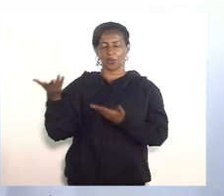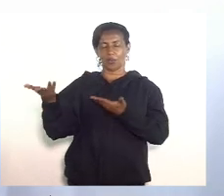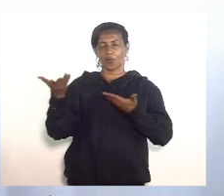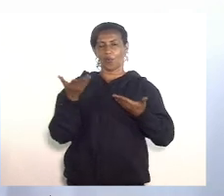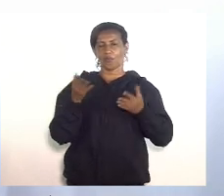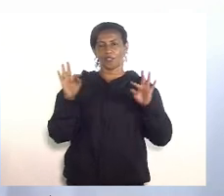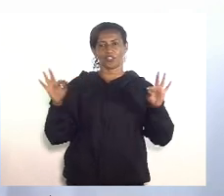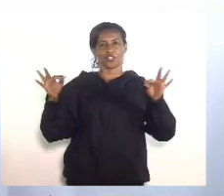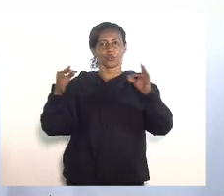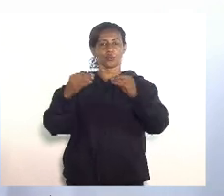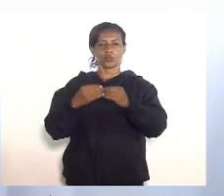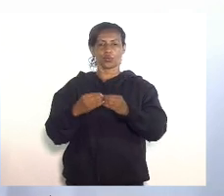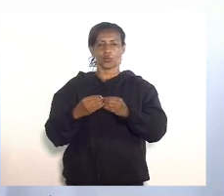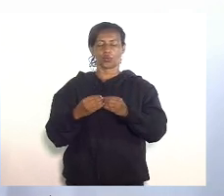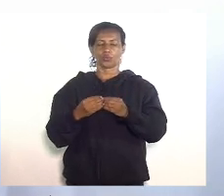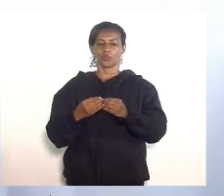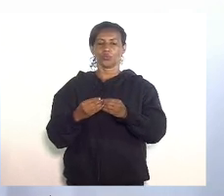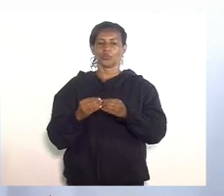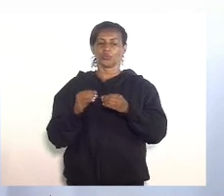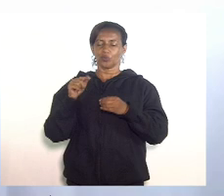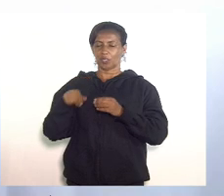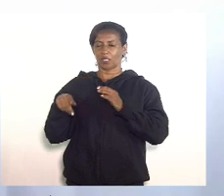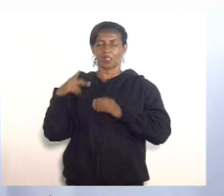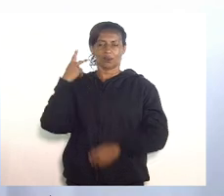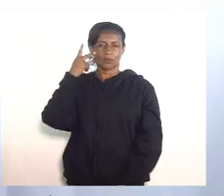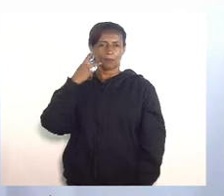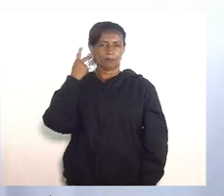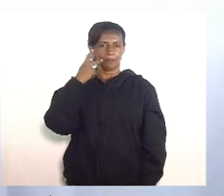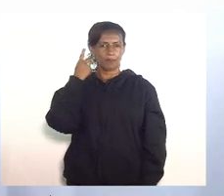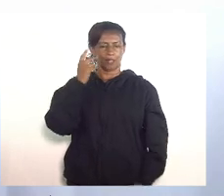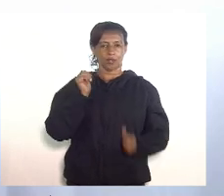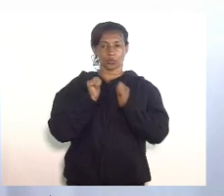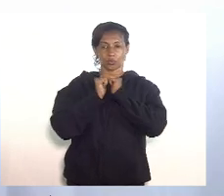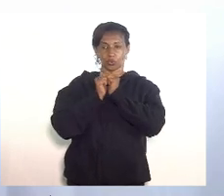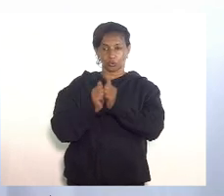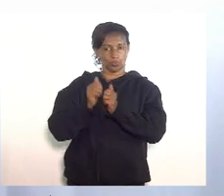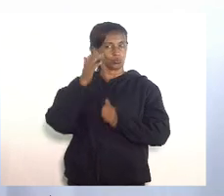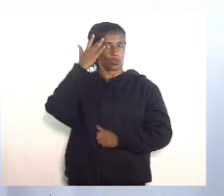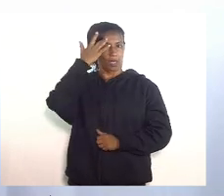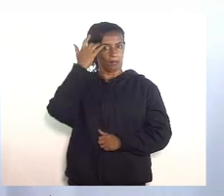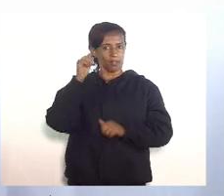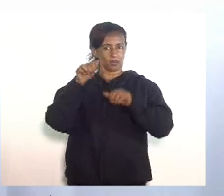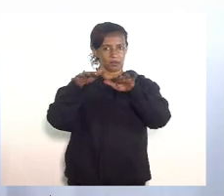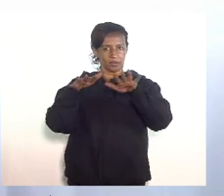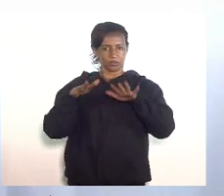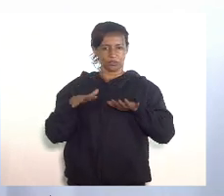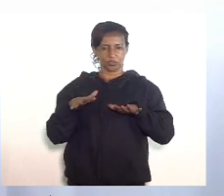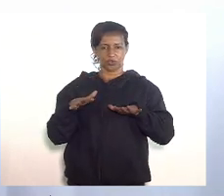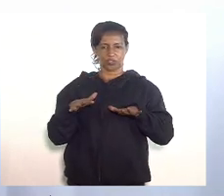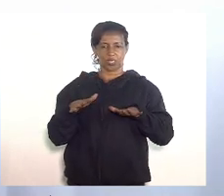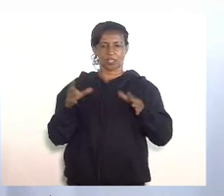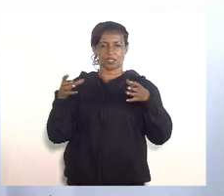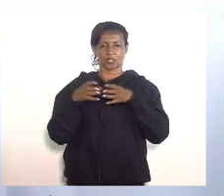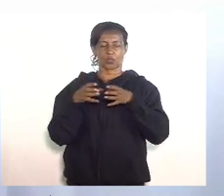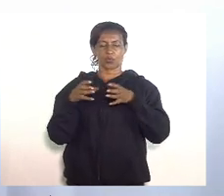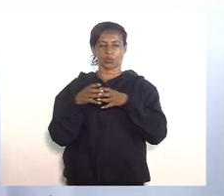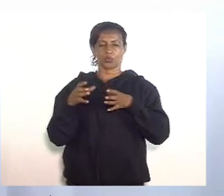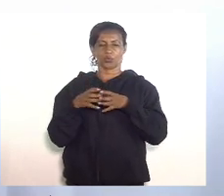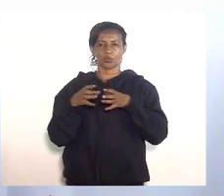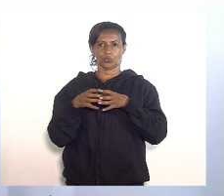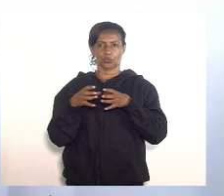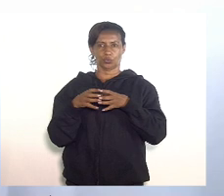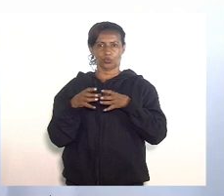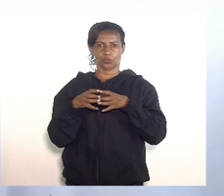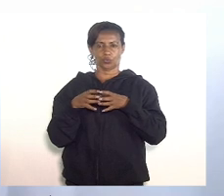a todos os integrantes desse Parlamento para acompanhar amanhã essa audiência pública em conjunto da Comissão de Saúde da